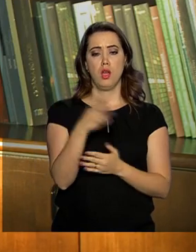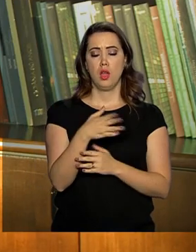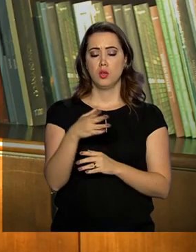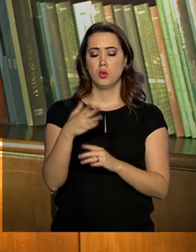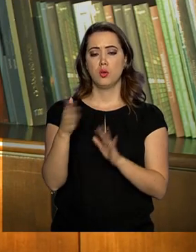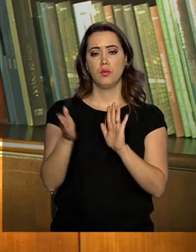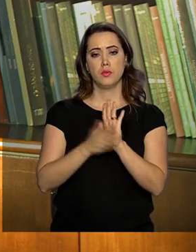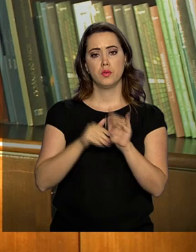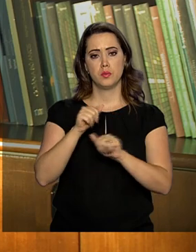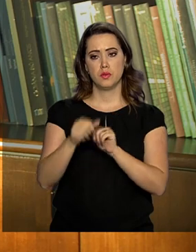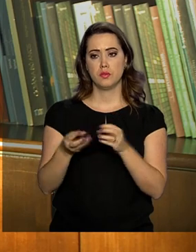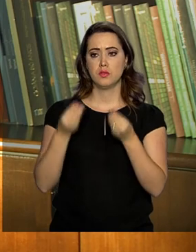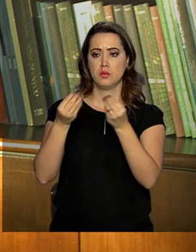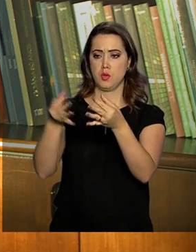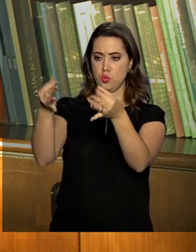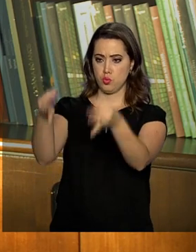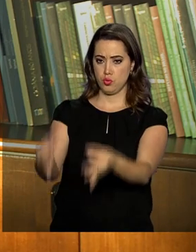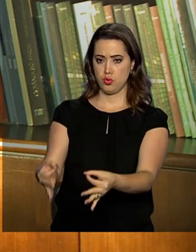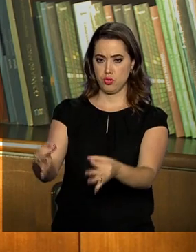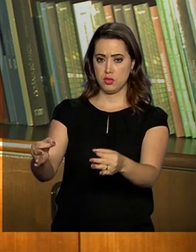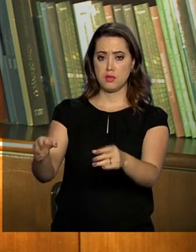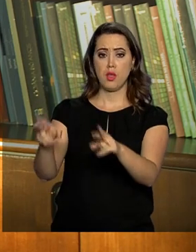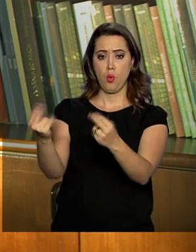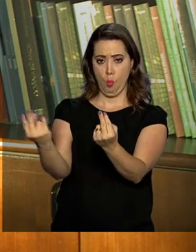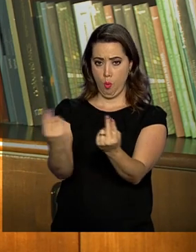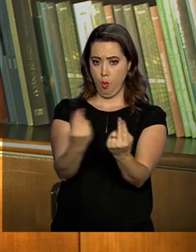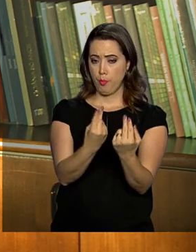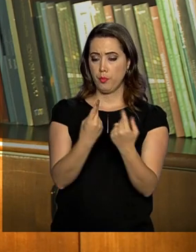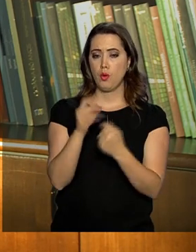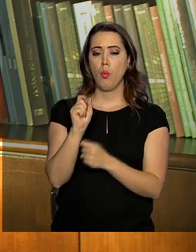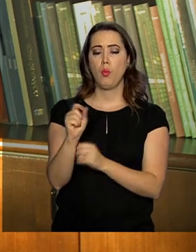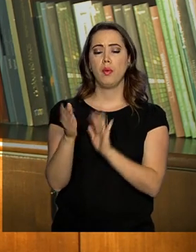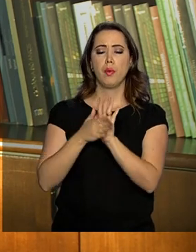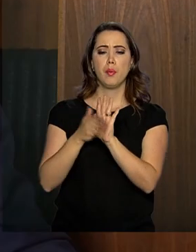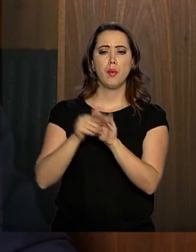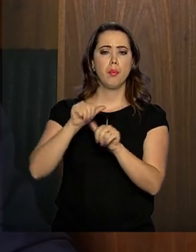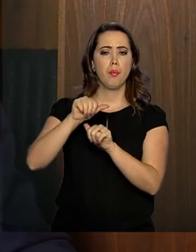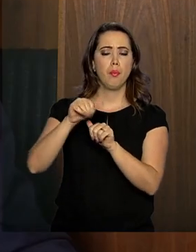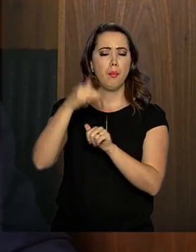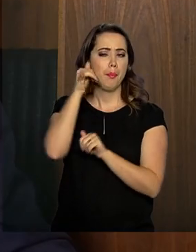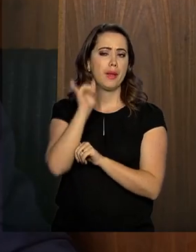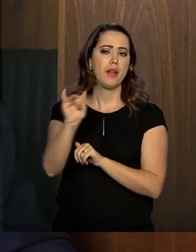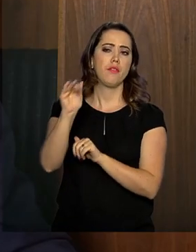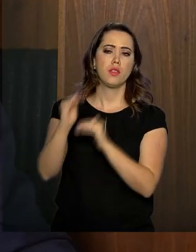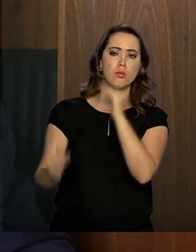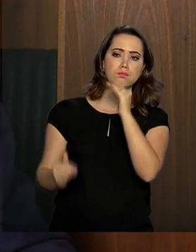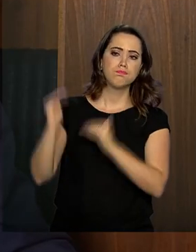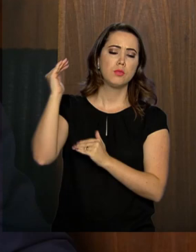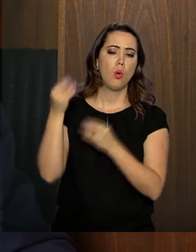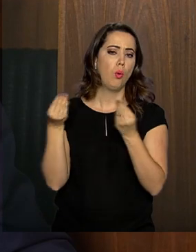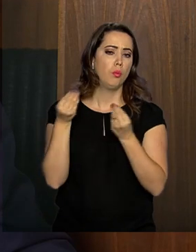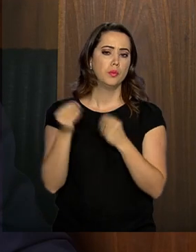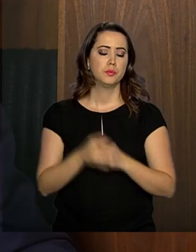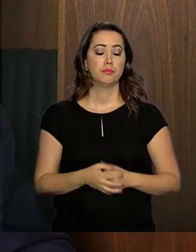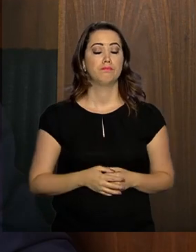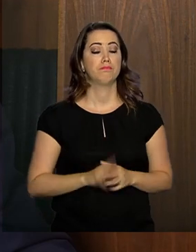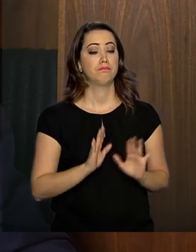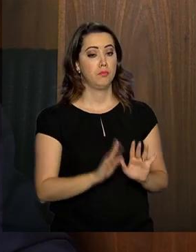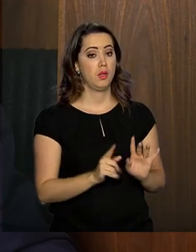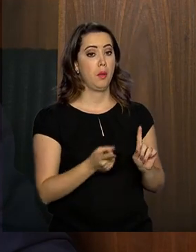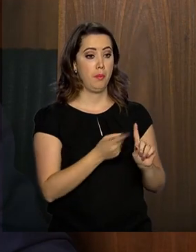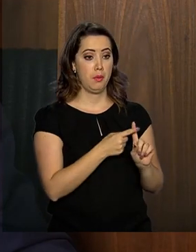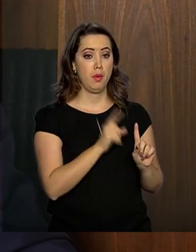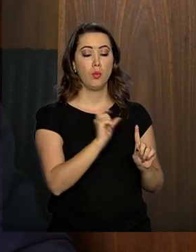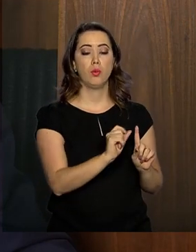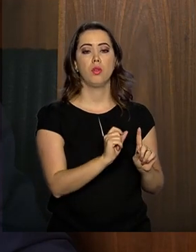justiça e igualdade. O que ela propõe para combater privilégios? Bom, primeiro, como eu falei, regras